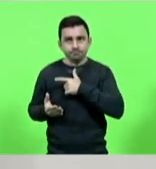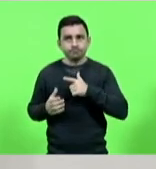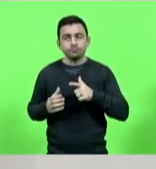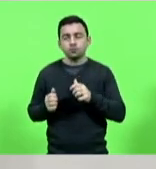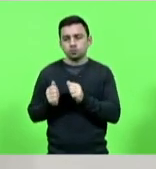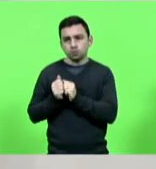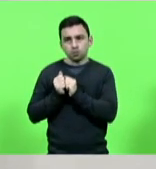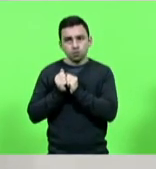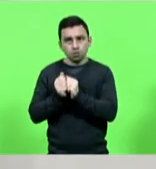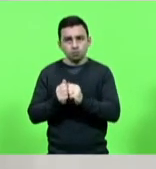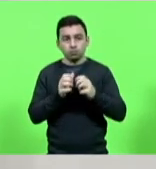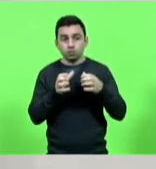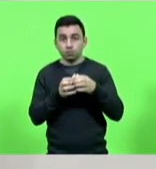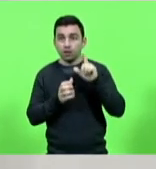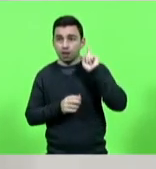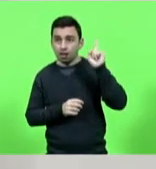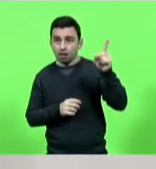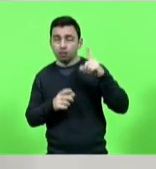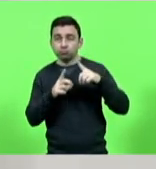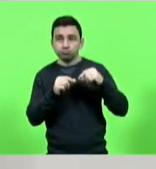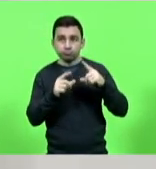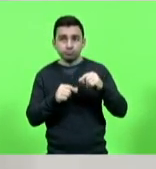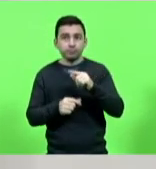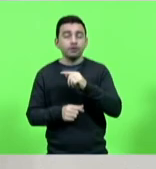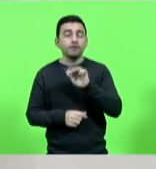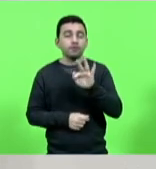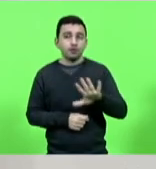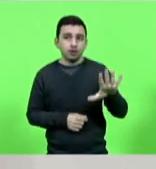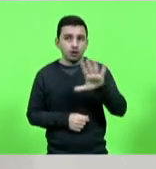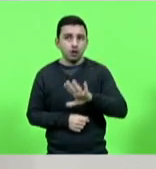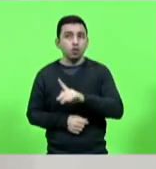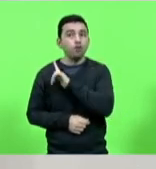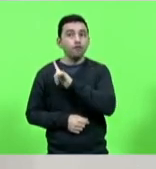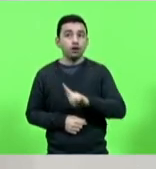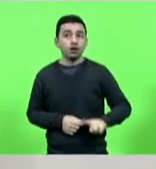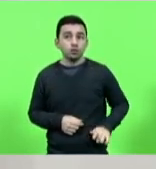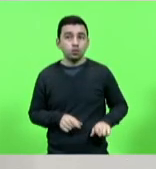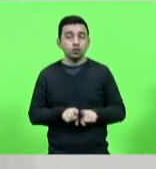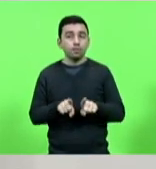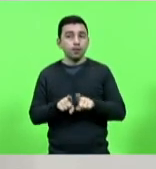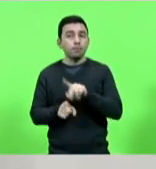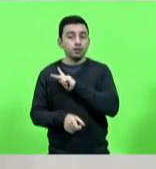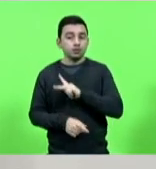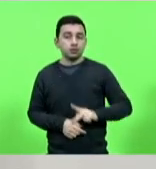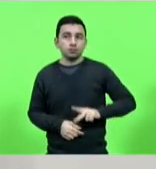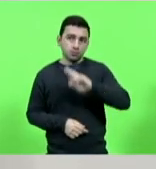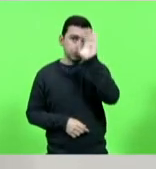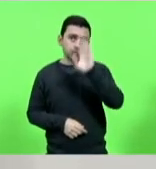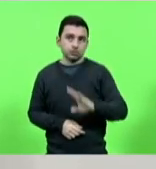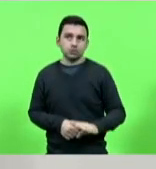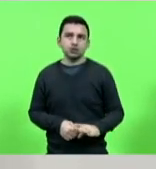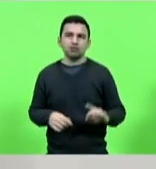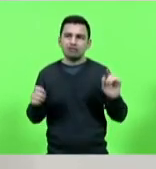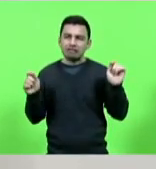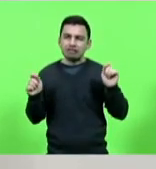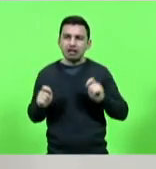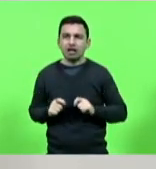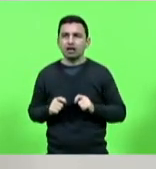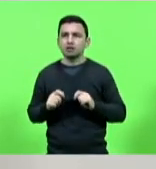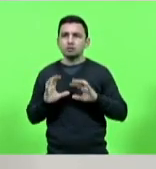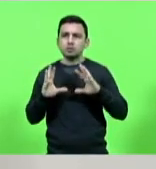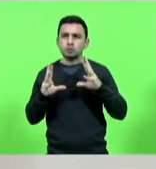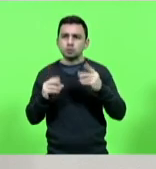bancada federal, ao próprio governador e também ao presidente da república para que possamos dar uma